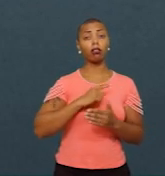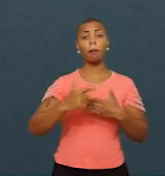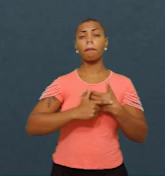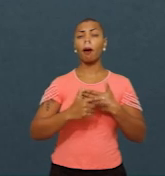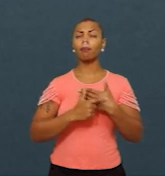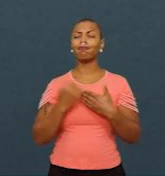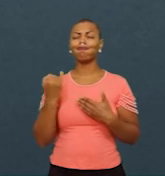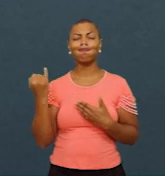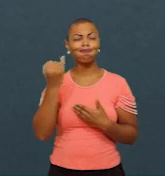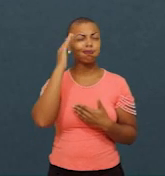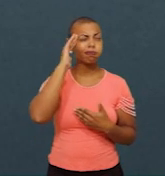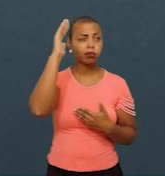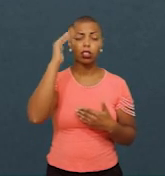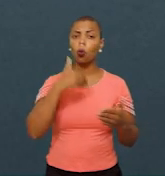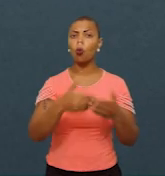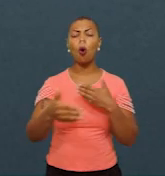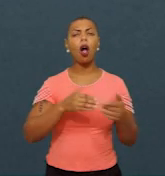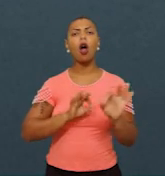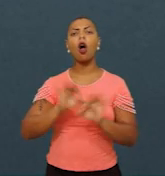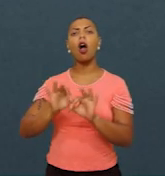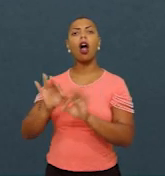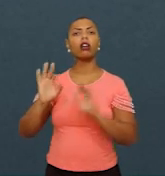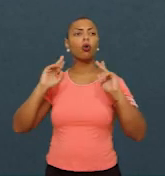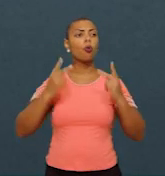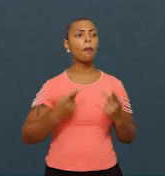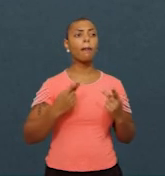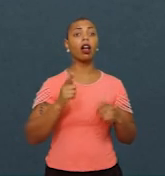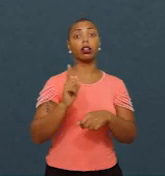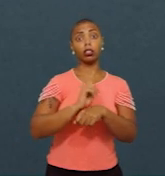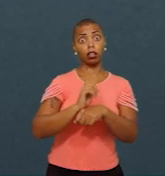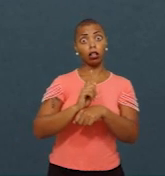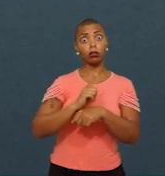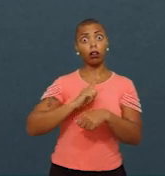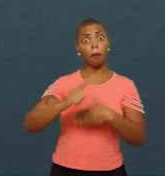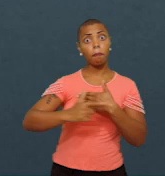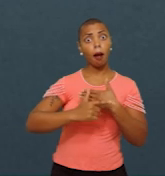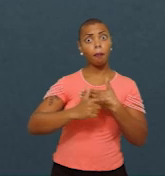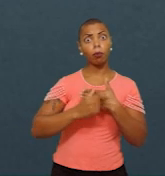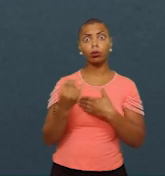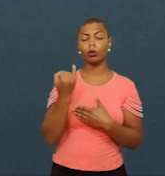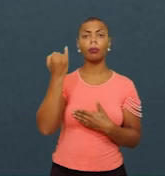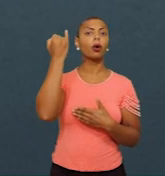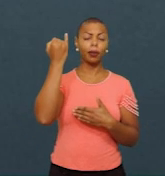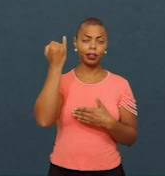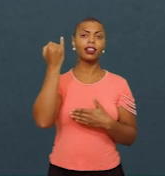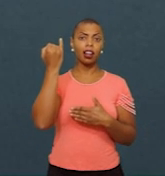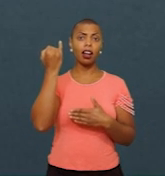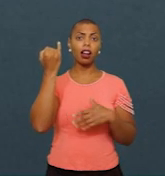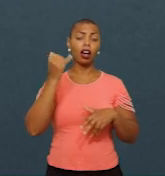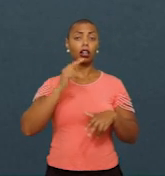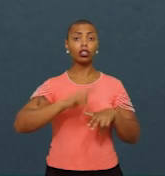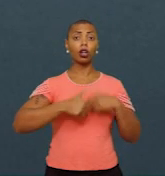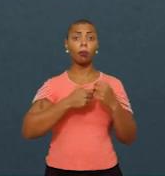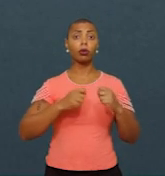Em qualquer organização humana, o gestor tem um papel muito importante. Daí a importância de se